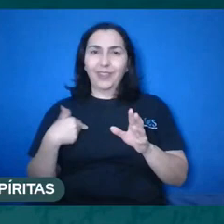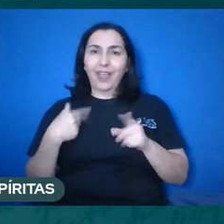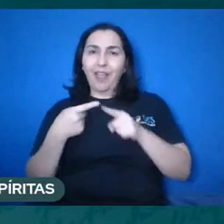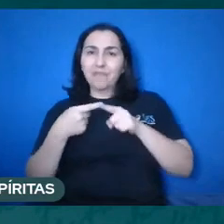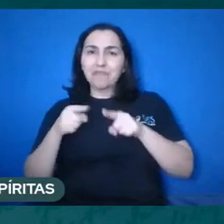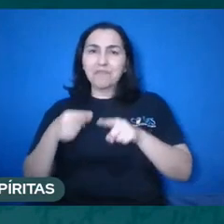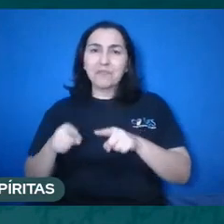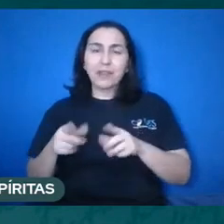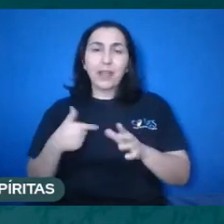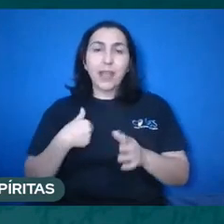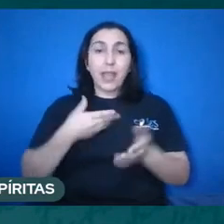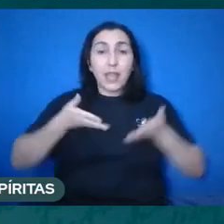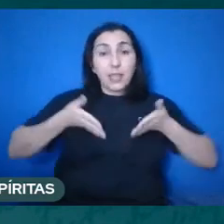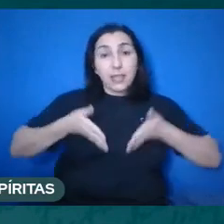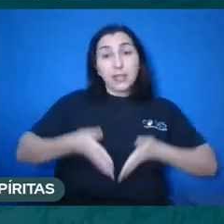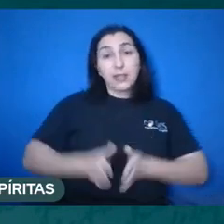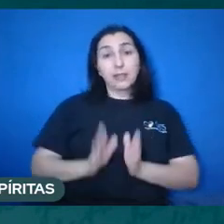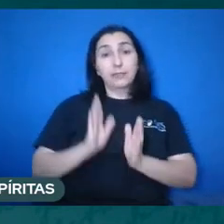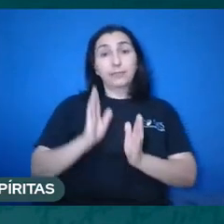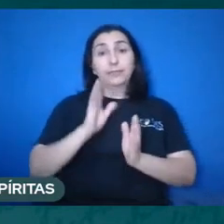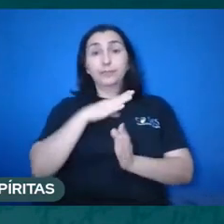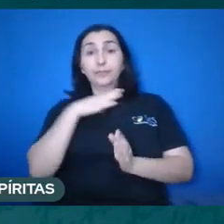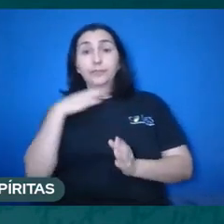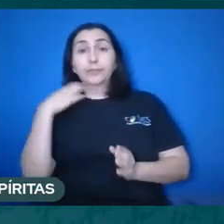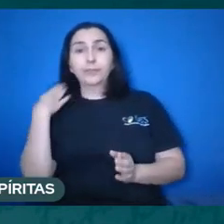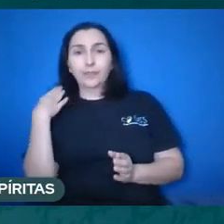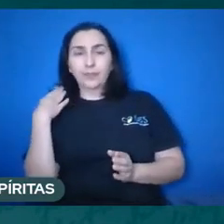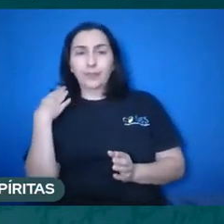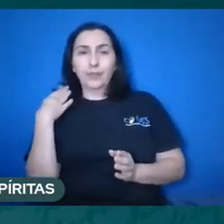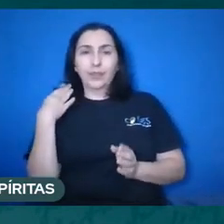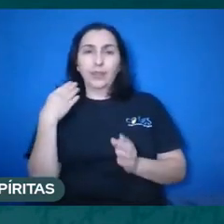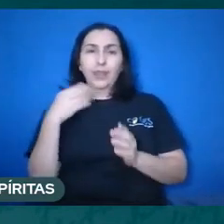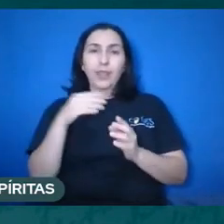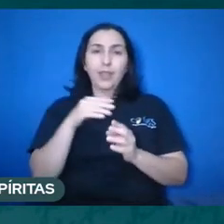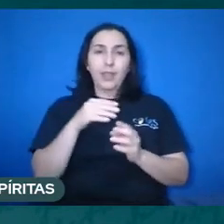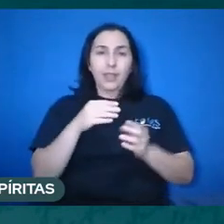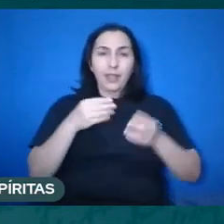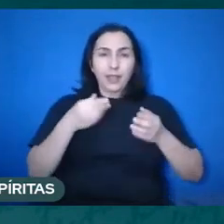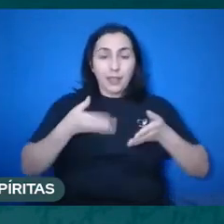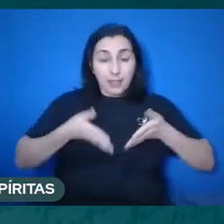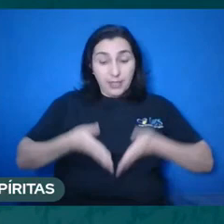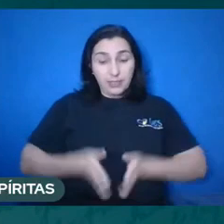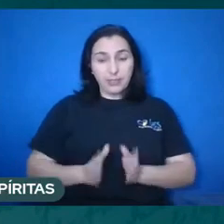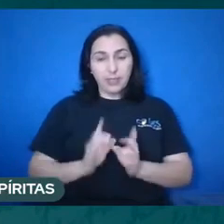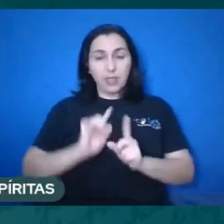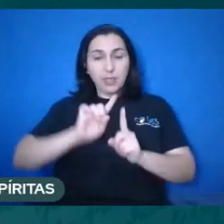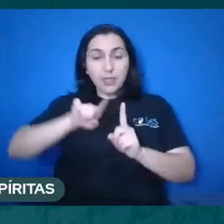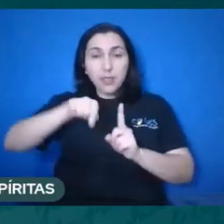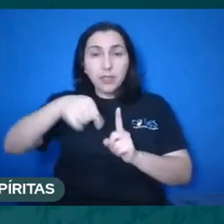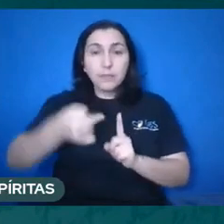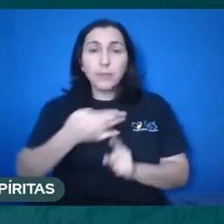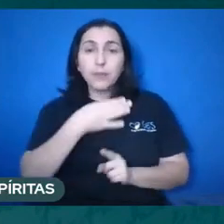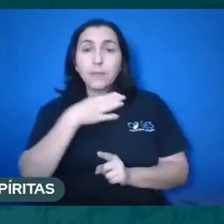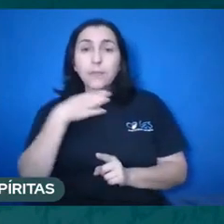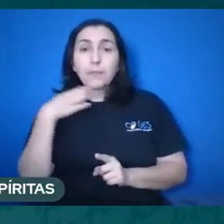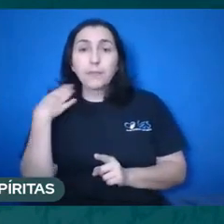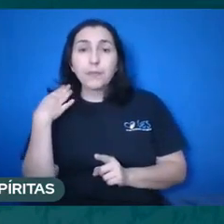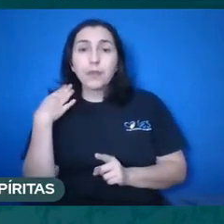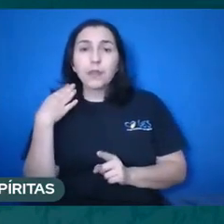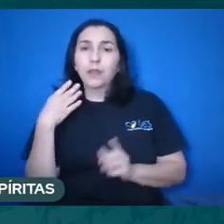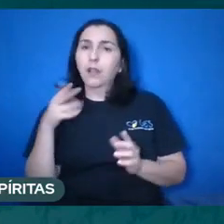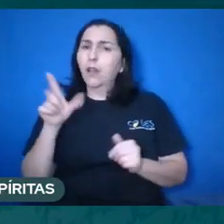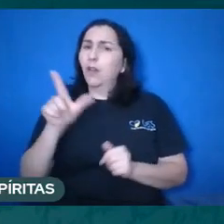morrer, e se nascer tem por oposição o morrer, lógico que a vida então não